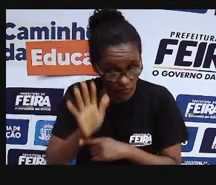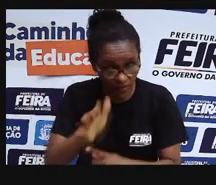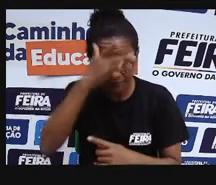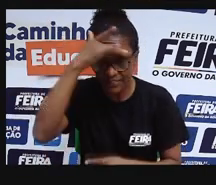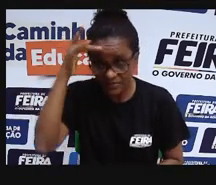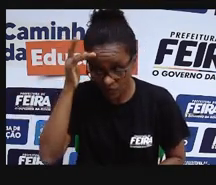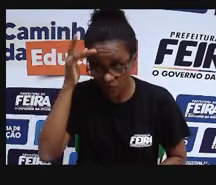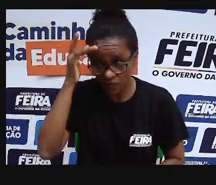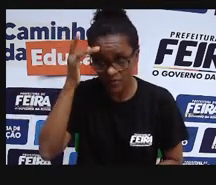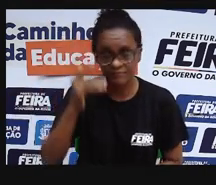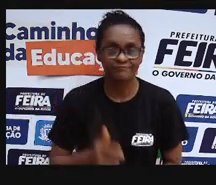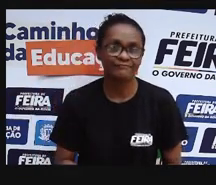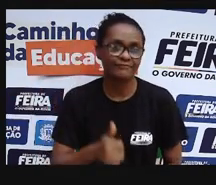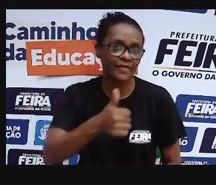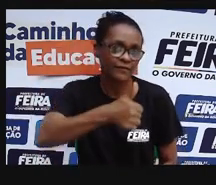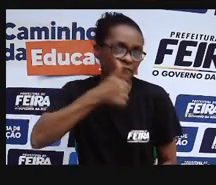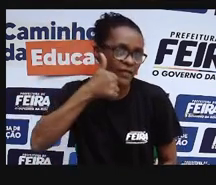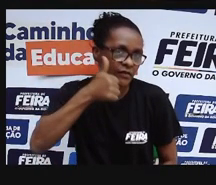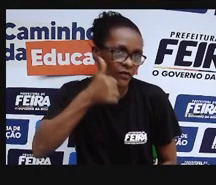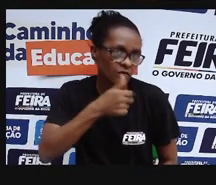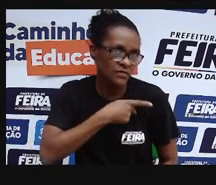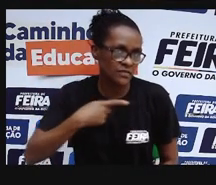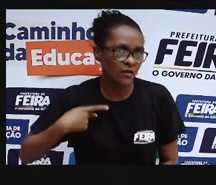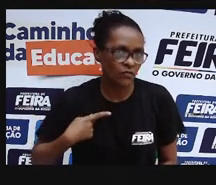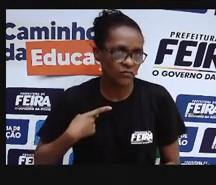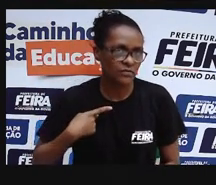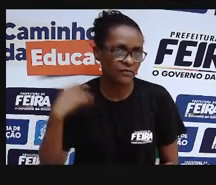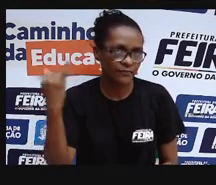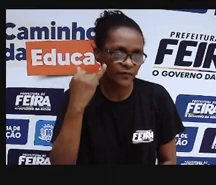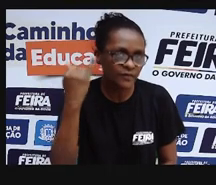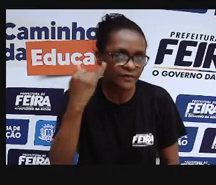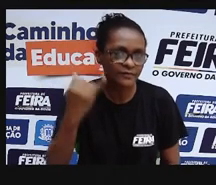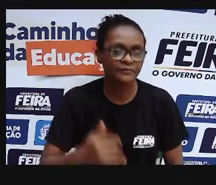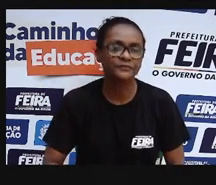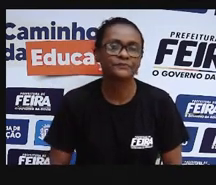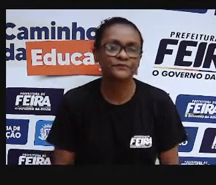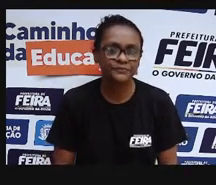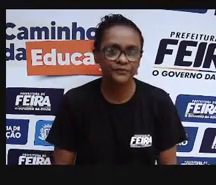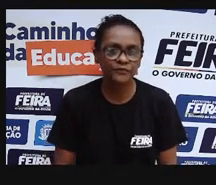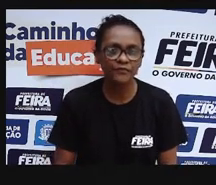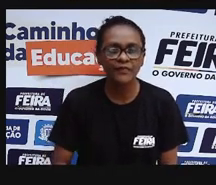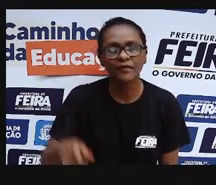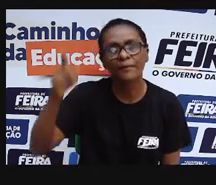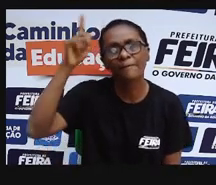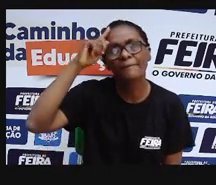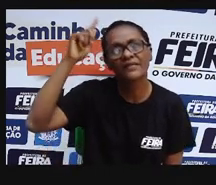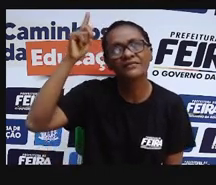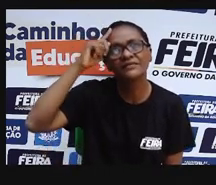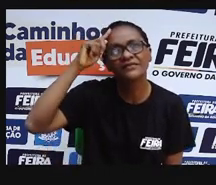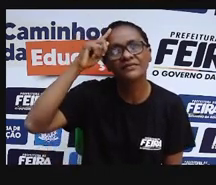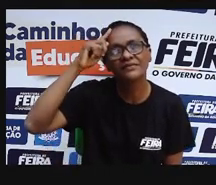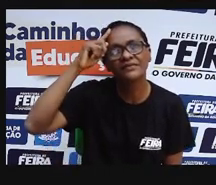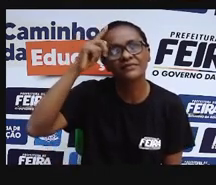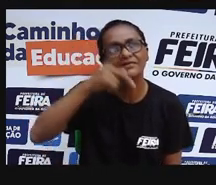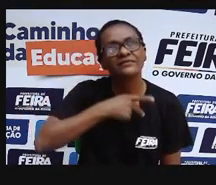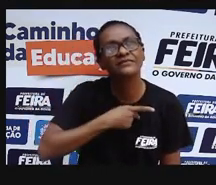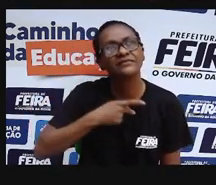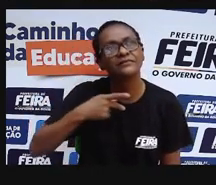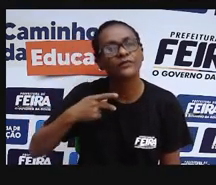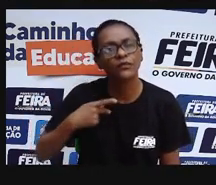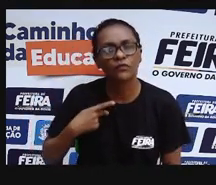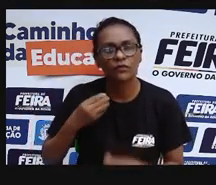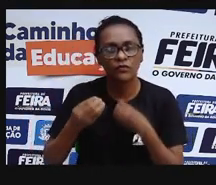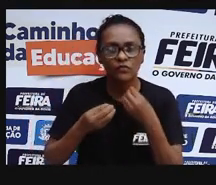toda a população brasileira, ok? E aí, então, pensando sobre saúde, pensando sobre essa